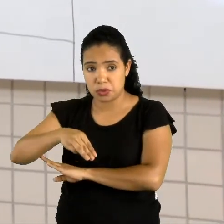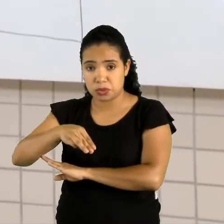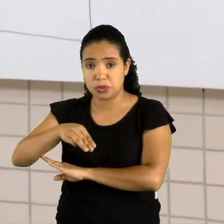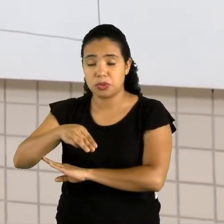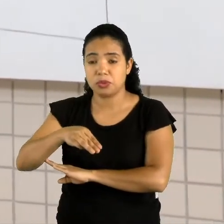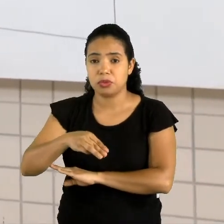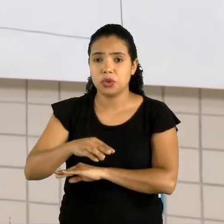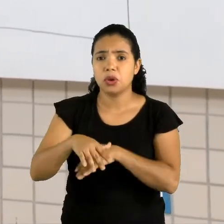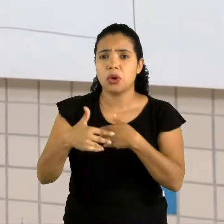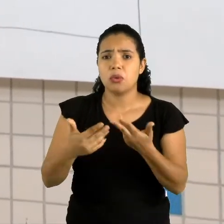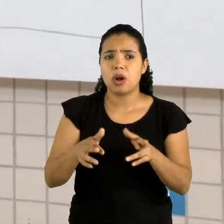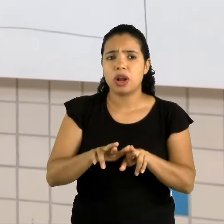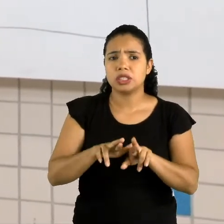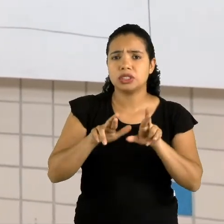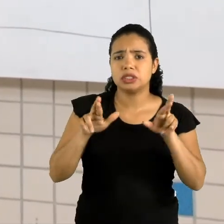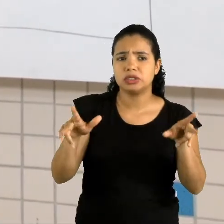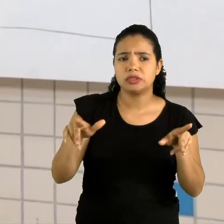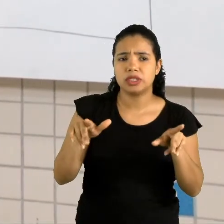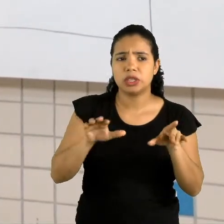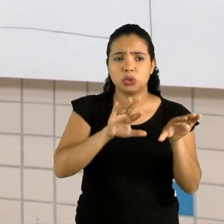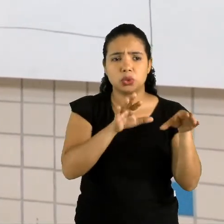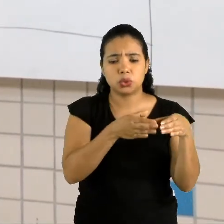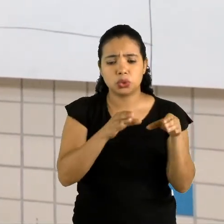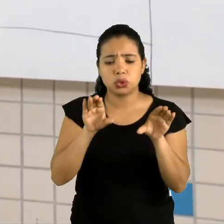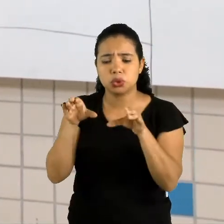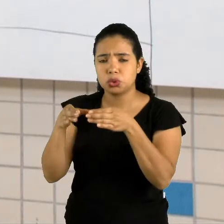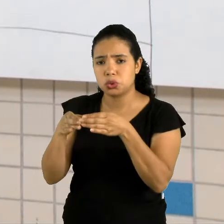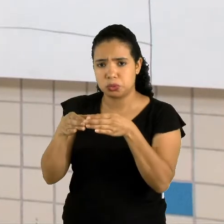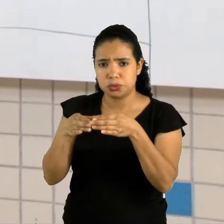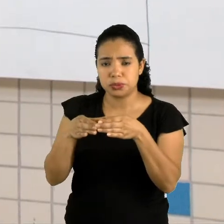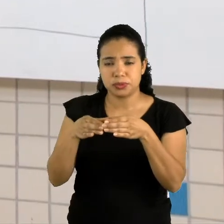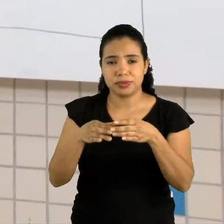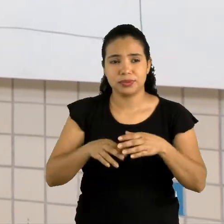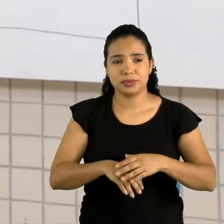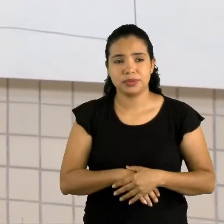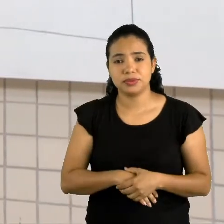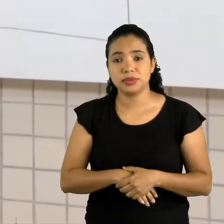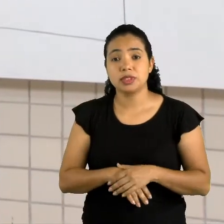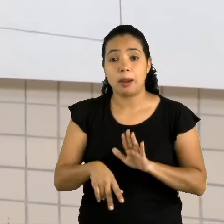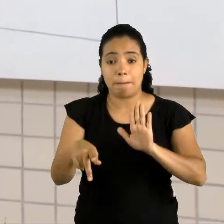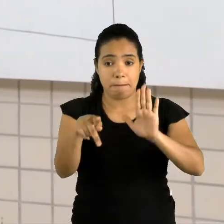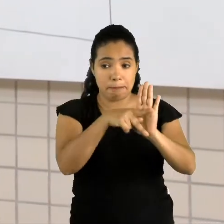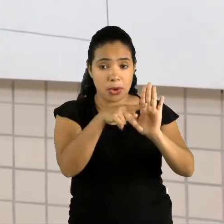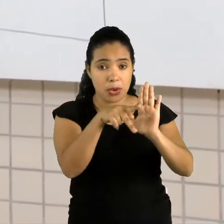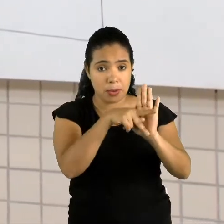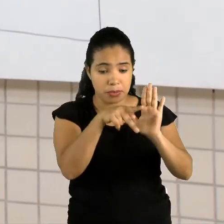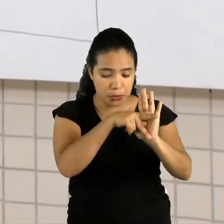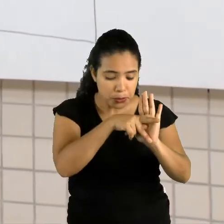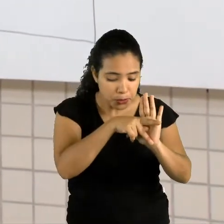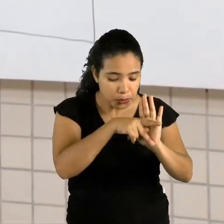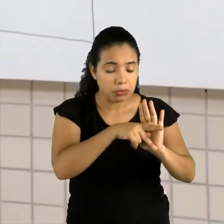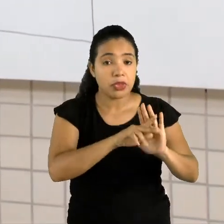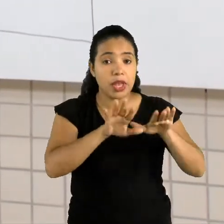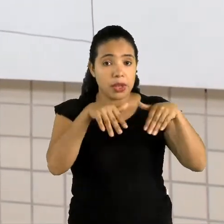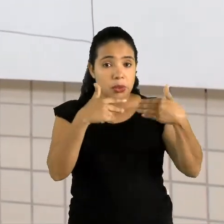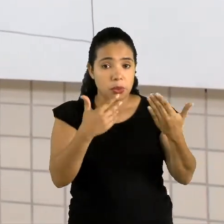Qual é a diferença entre esses grupos de palavras? O próprio é quando eu estou me referindo a